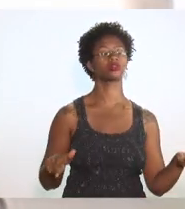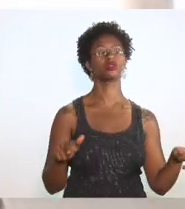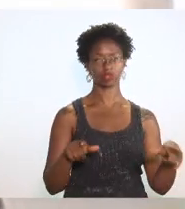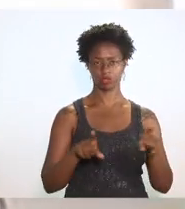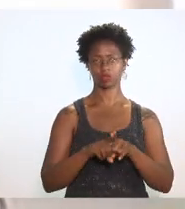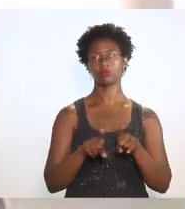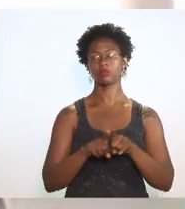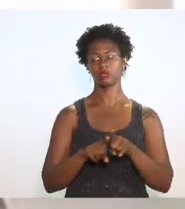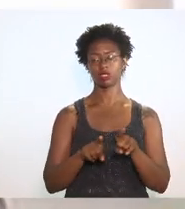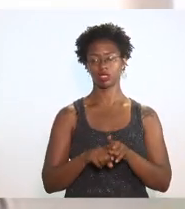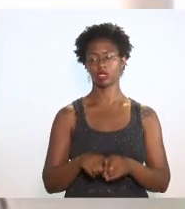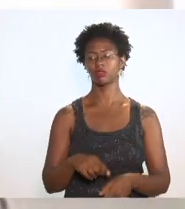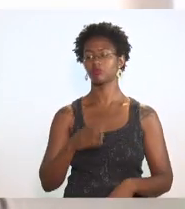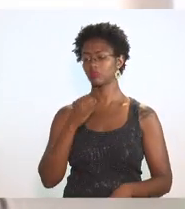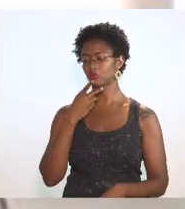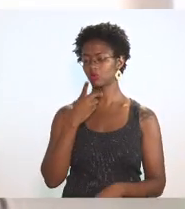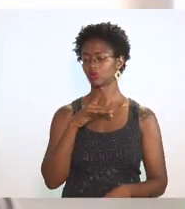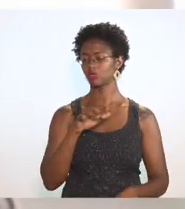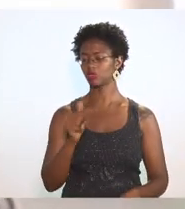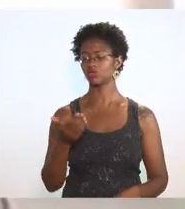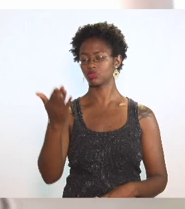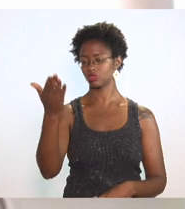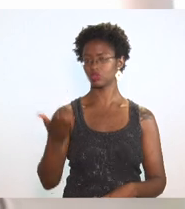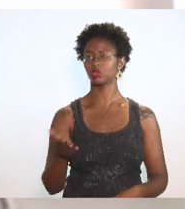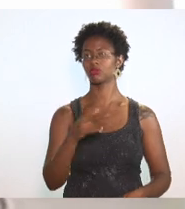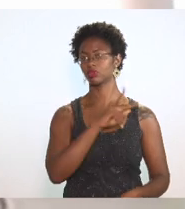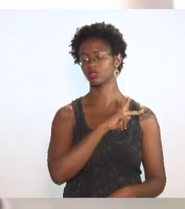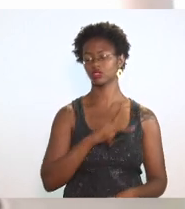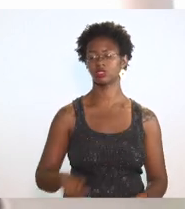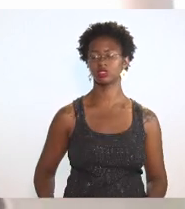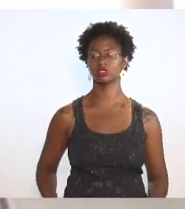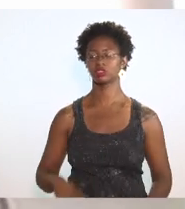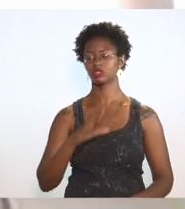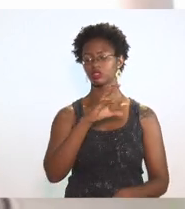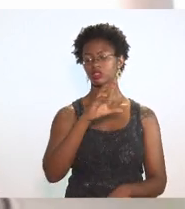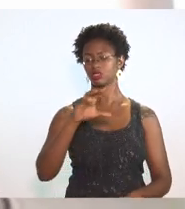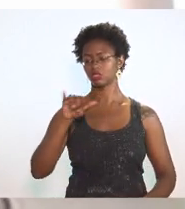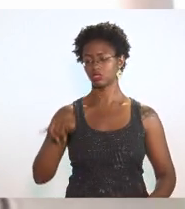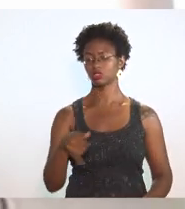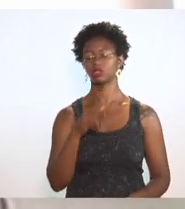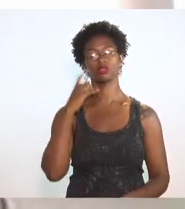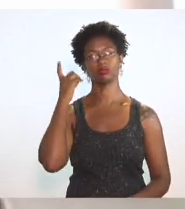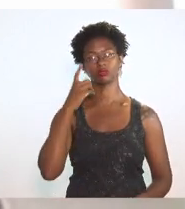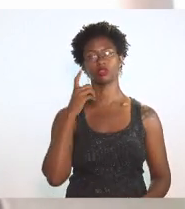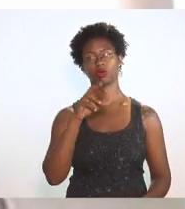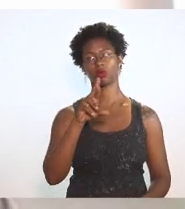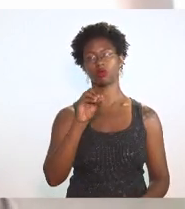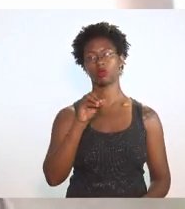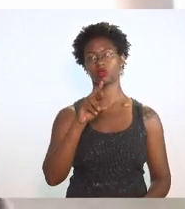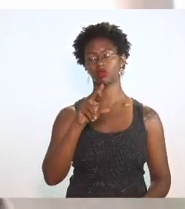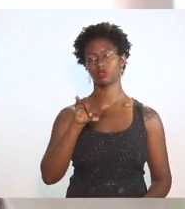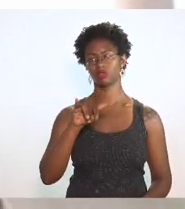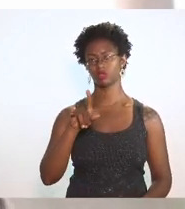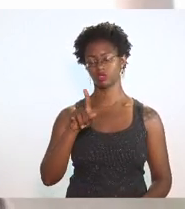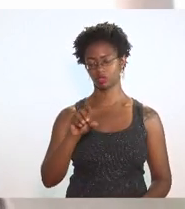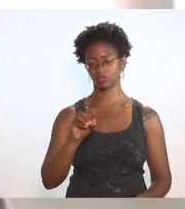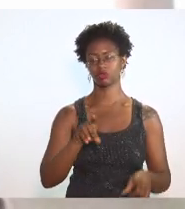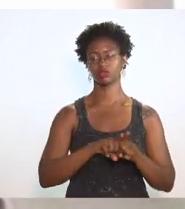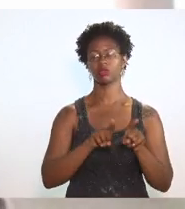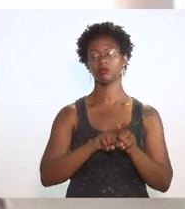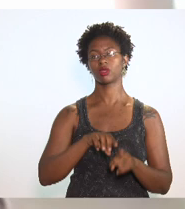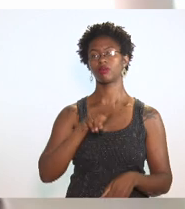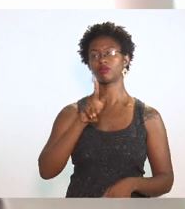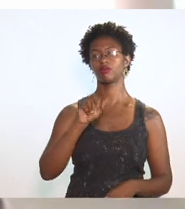do doutor Márcio Facheco, presidente da CCJ, deputado Valdeque, deputado Rodrigo Amorim, cumprimento também